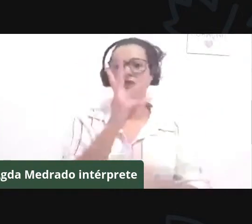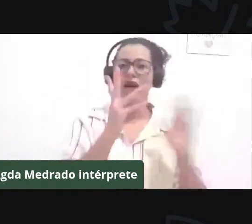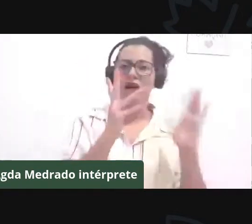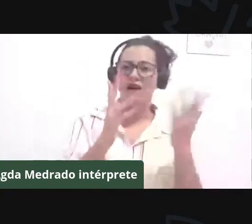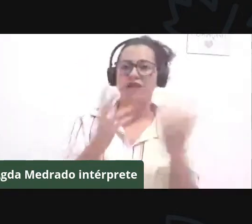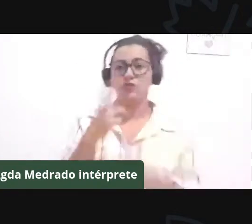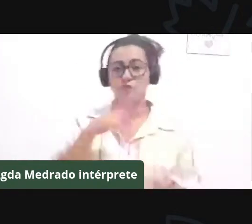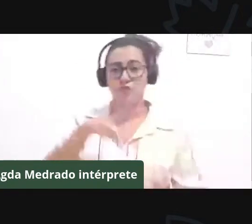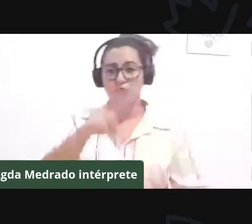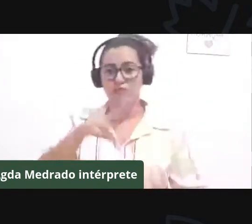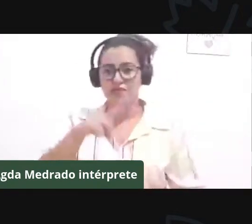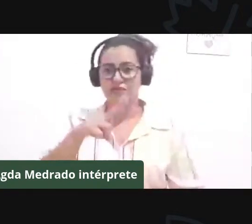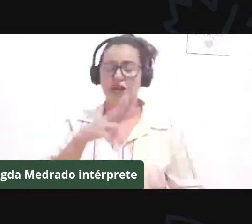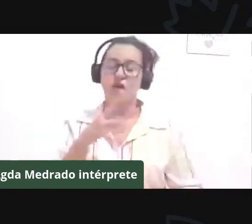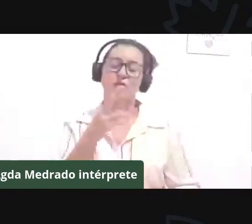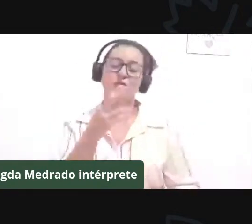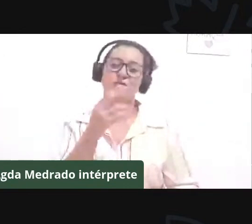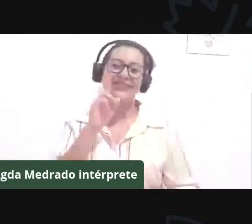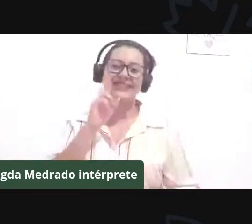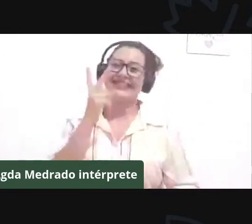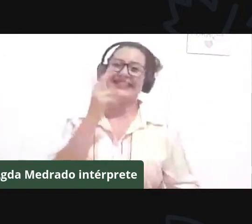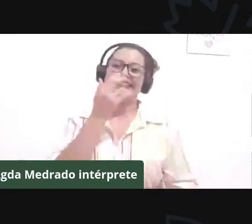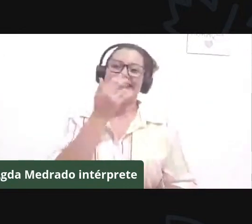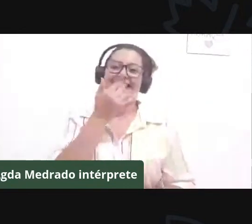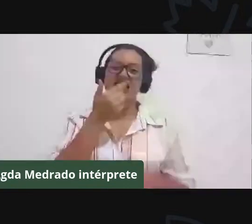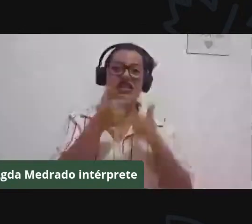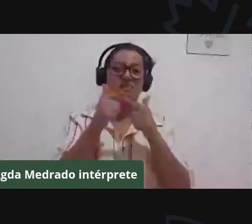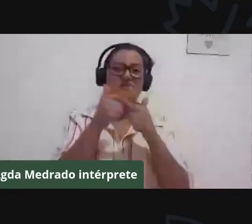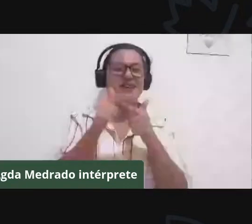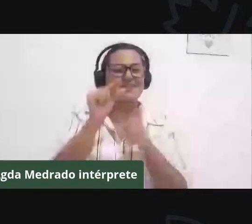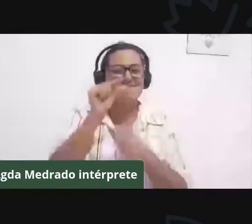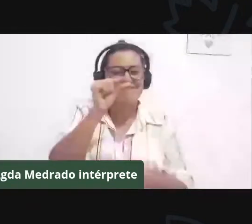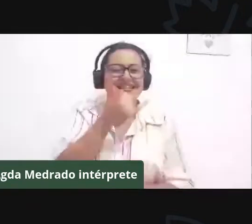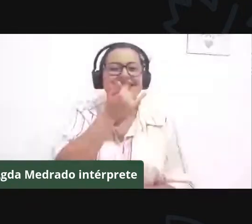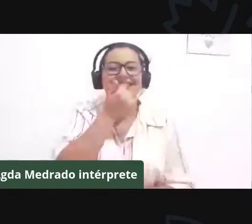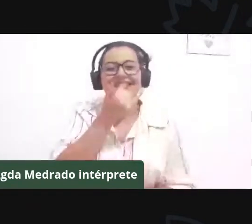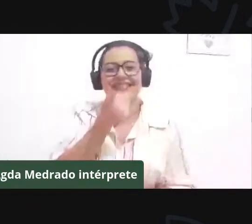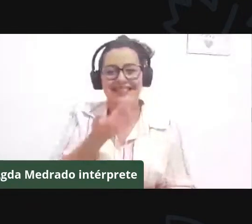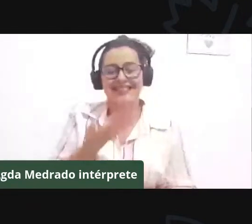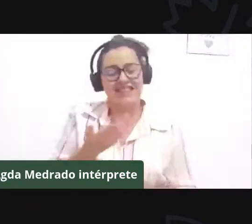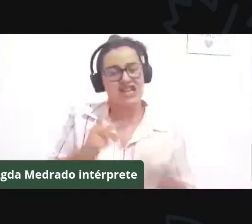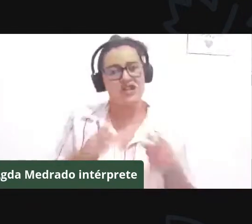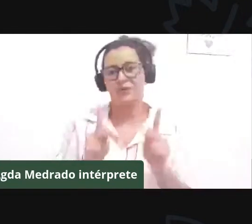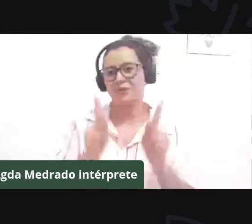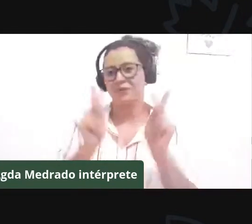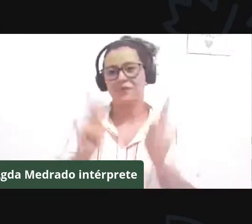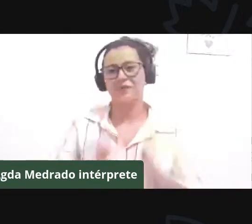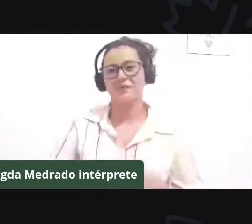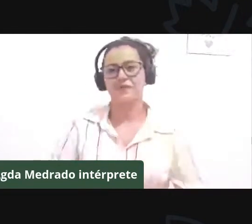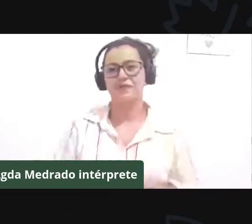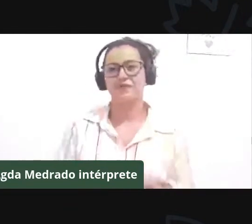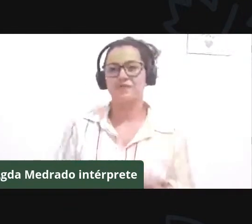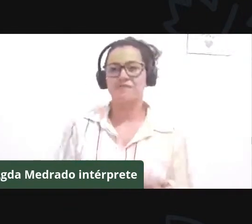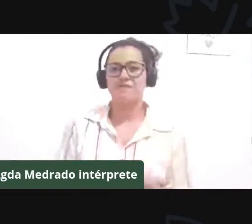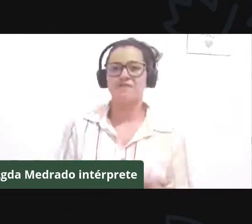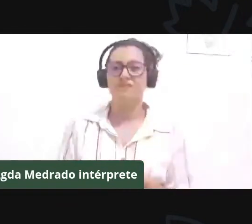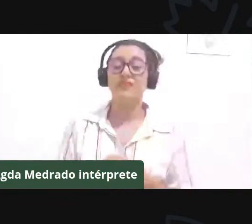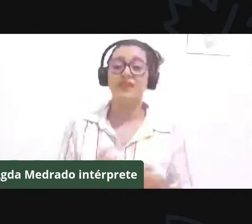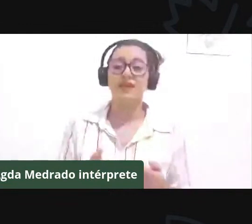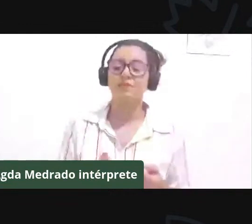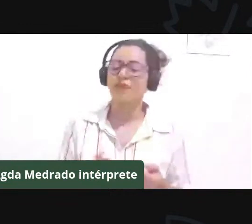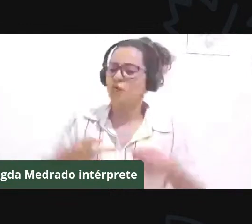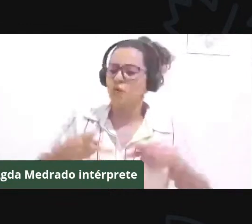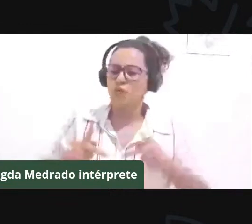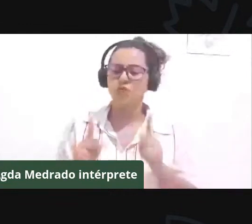Desculpa, tive um pequeno problema aqui, mas vamos seguindo. Para a sua reprodução cultural e social,